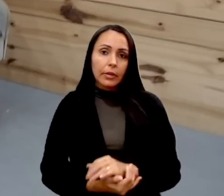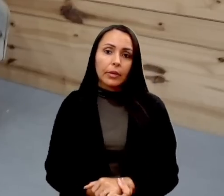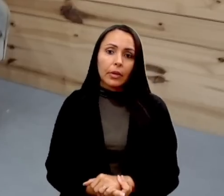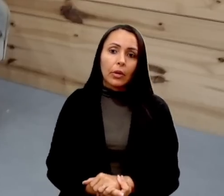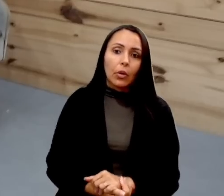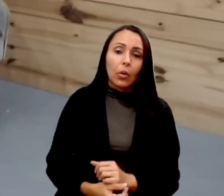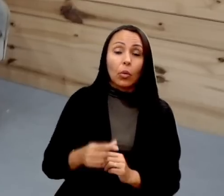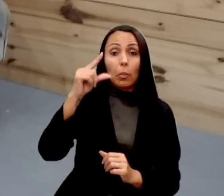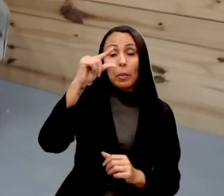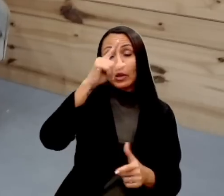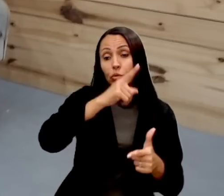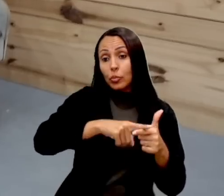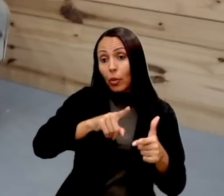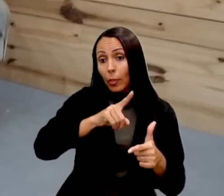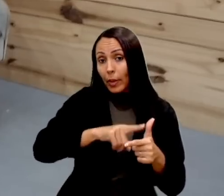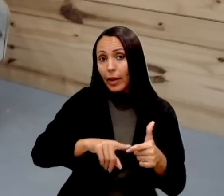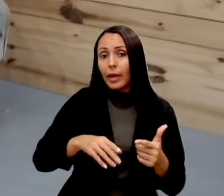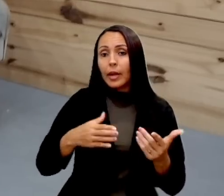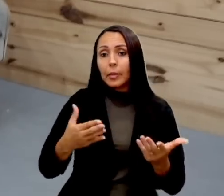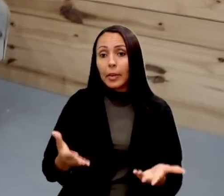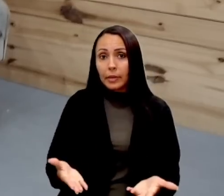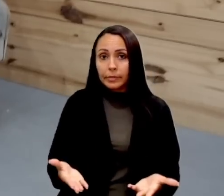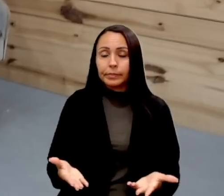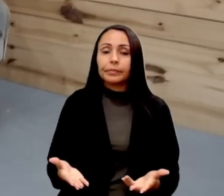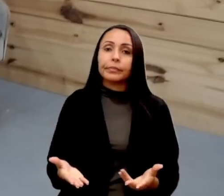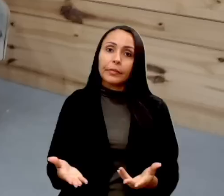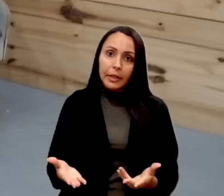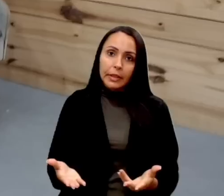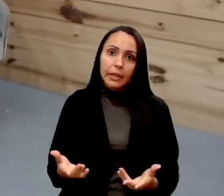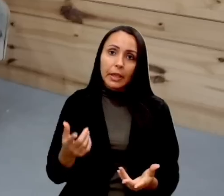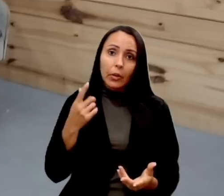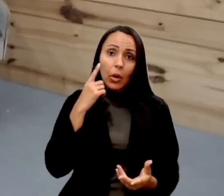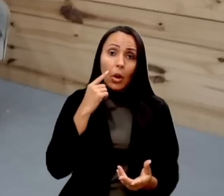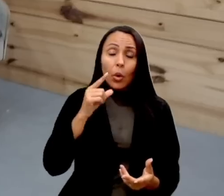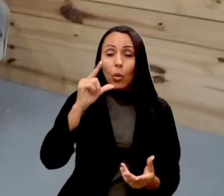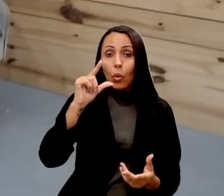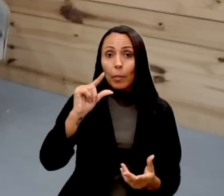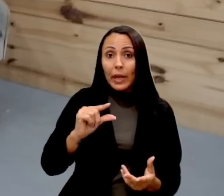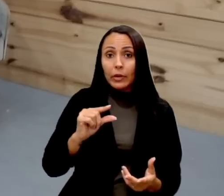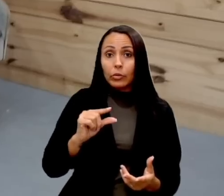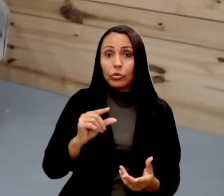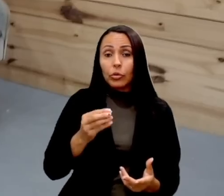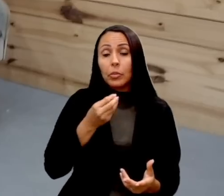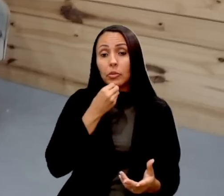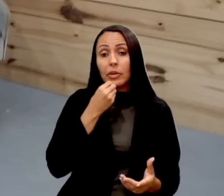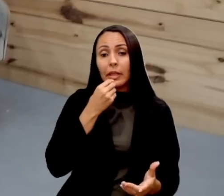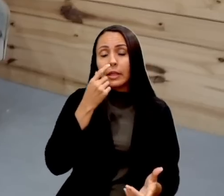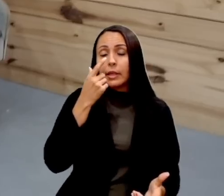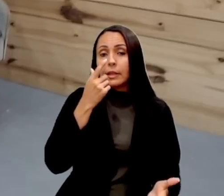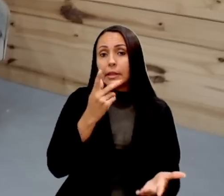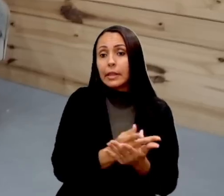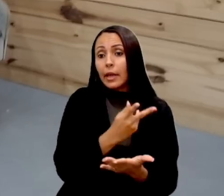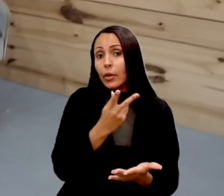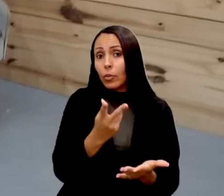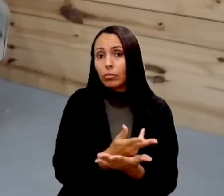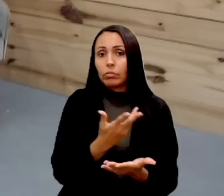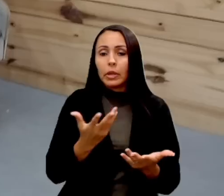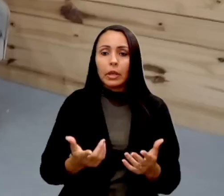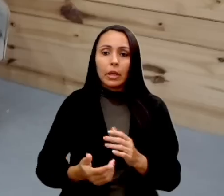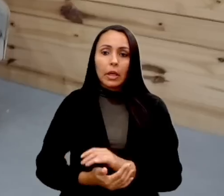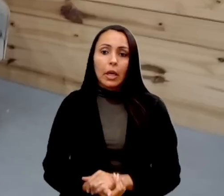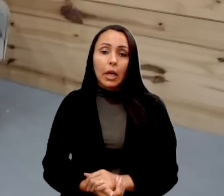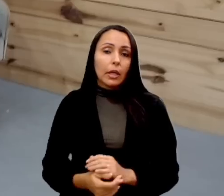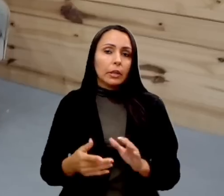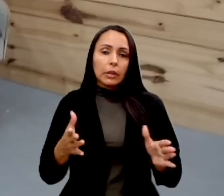danos, com menos probabilidades de erro. E aí eu fecharia a minha contribuição dizendo que não existe a ferramenta, a melhor